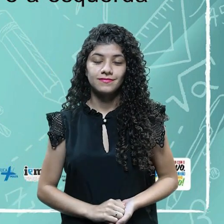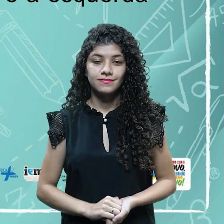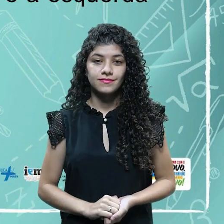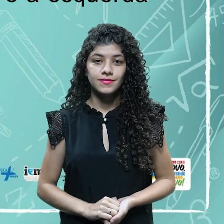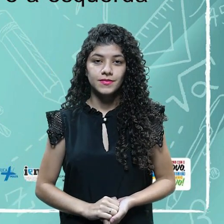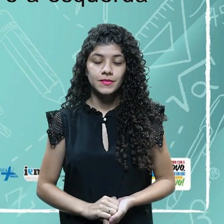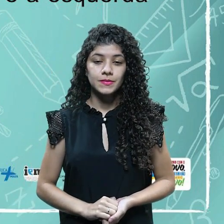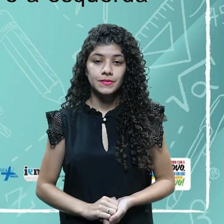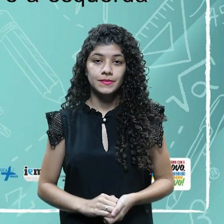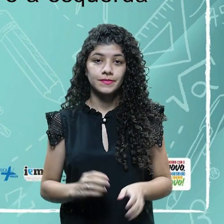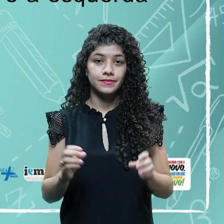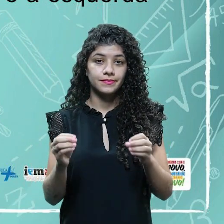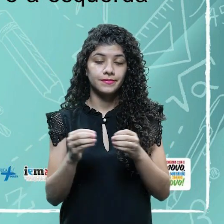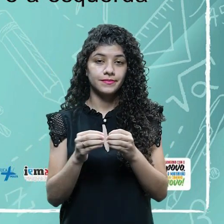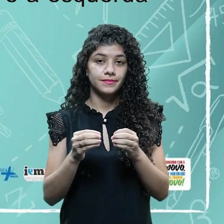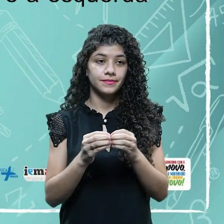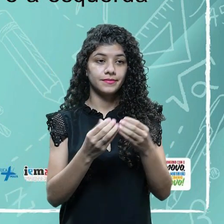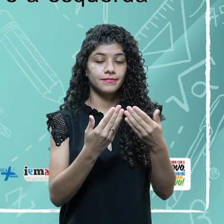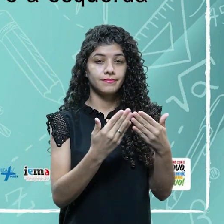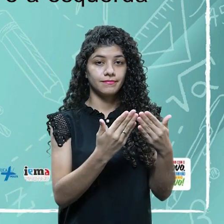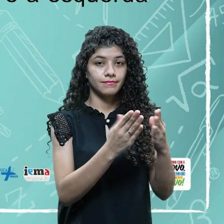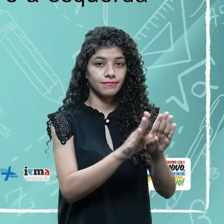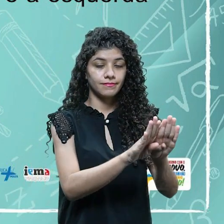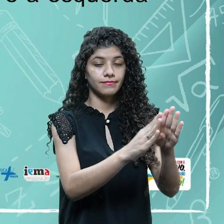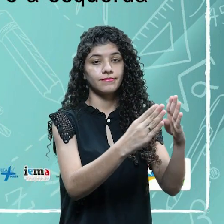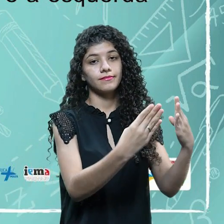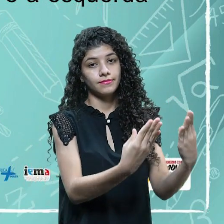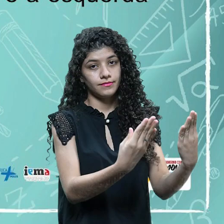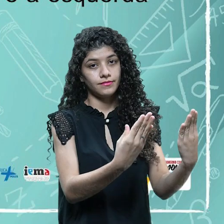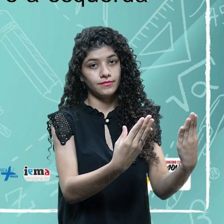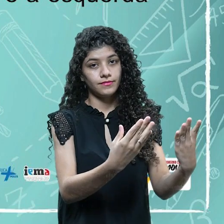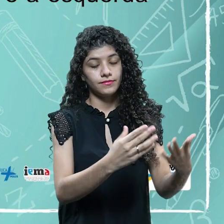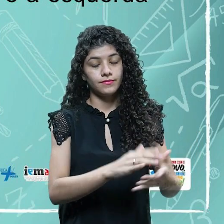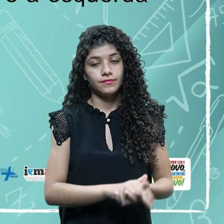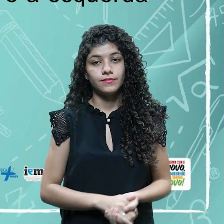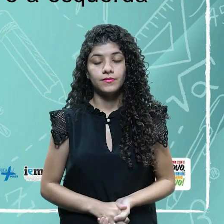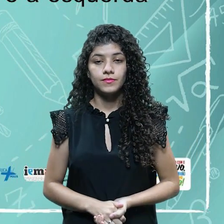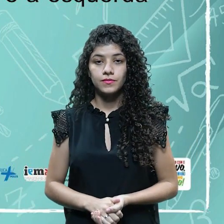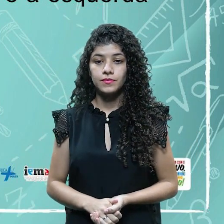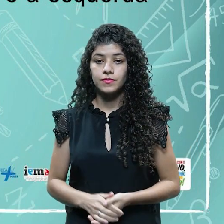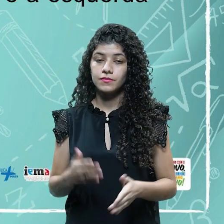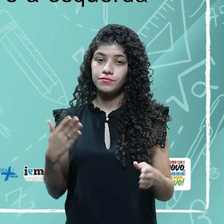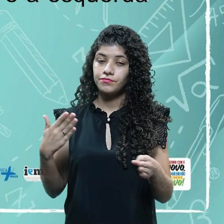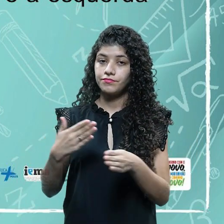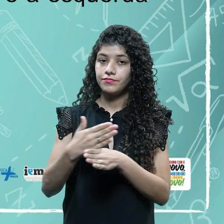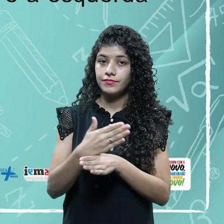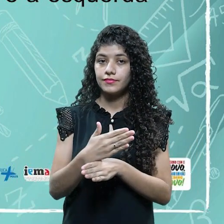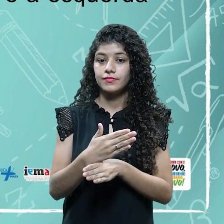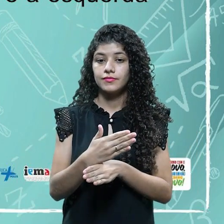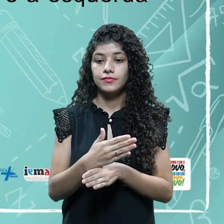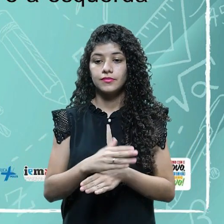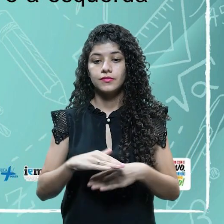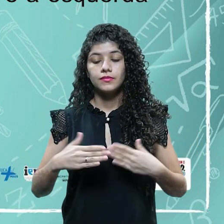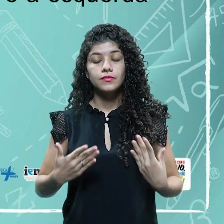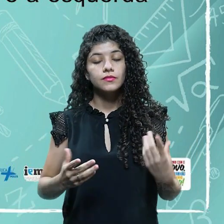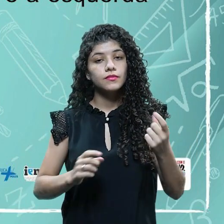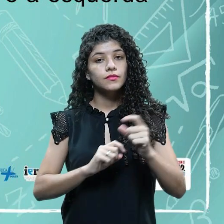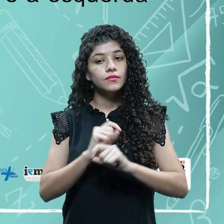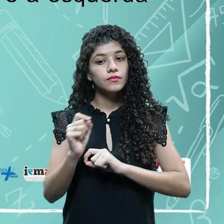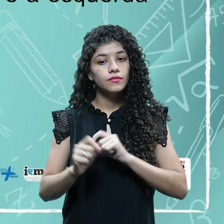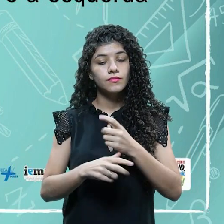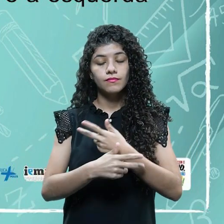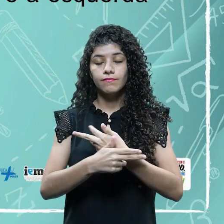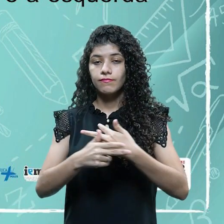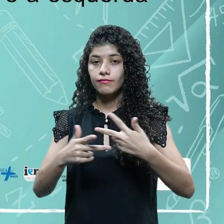Então, observe-se a precedência, né, da porta da entrada. Então, na sequência, os demais participantes, eles